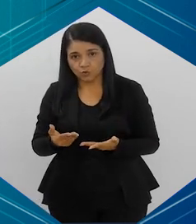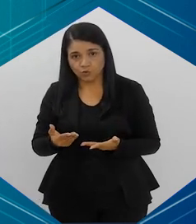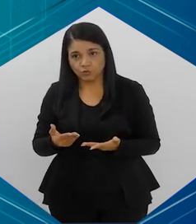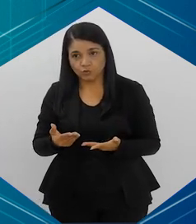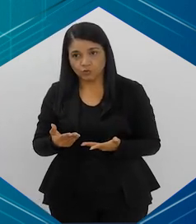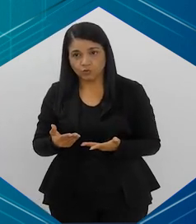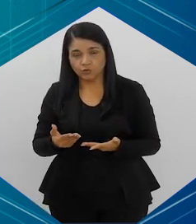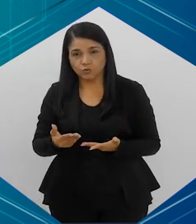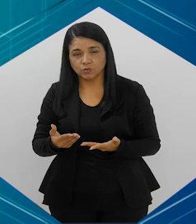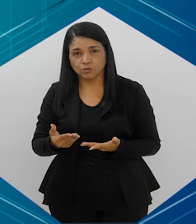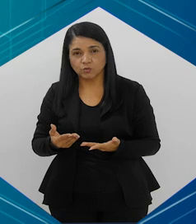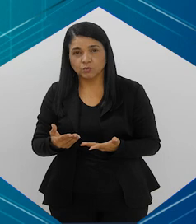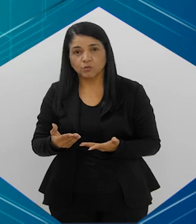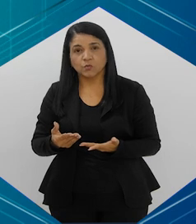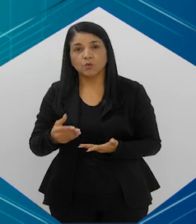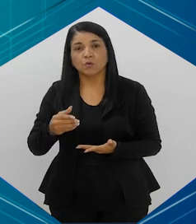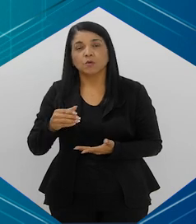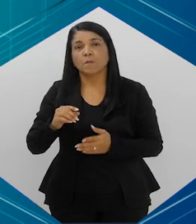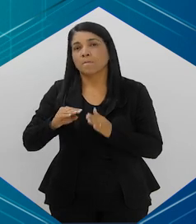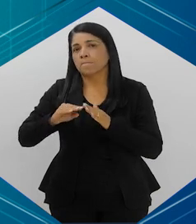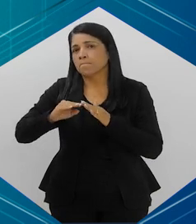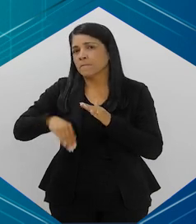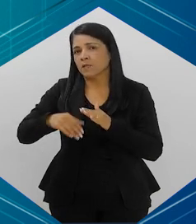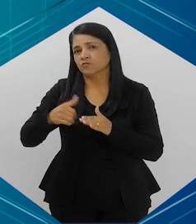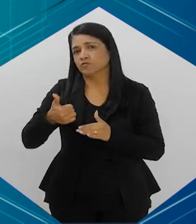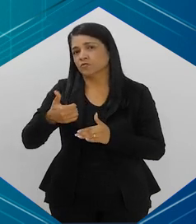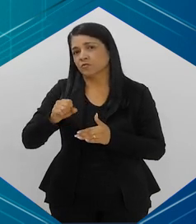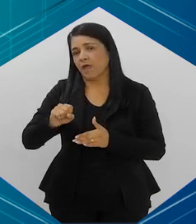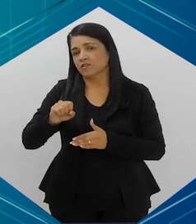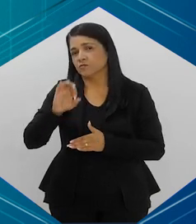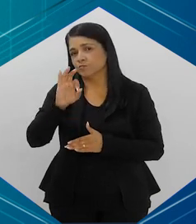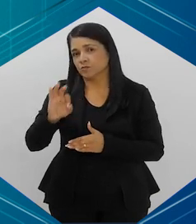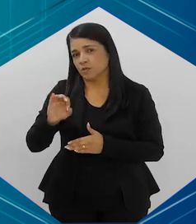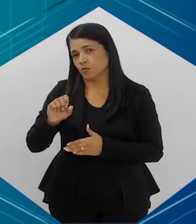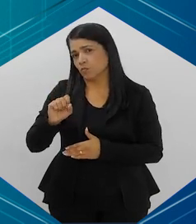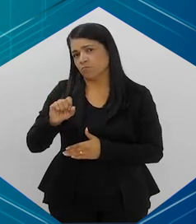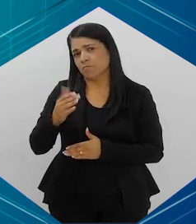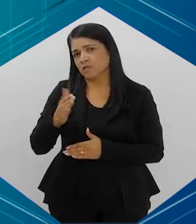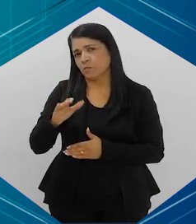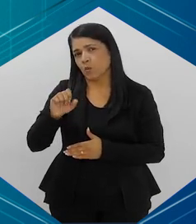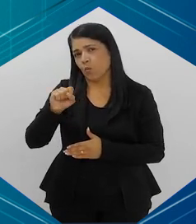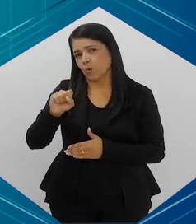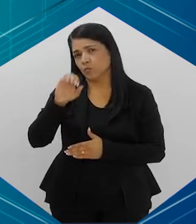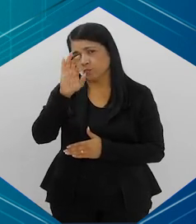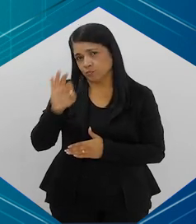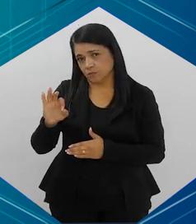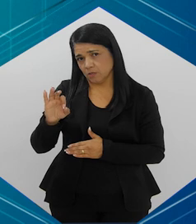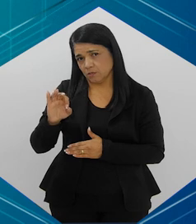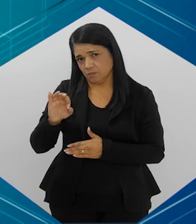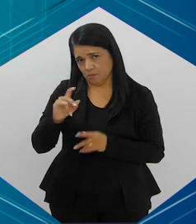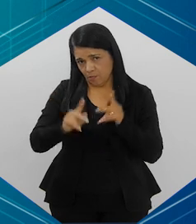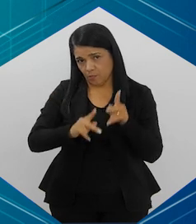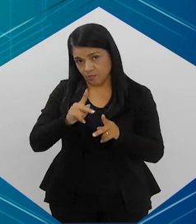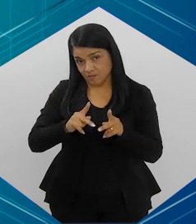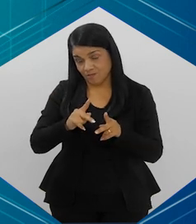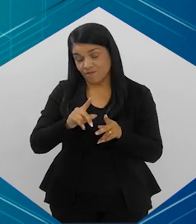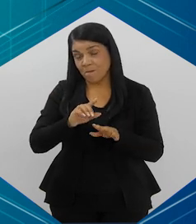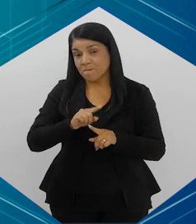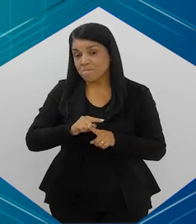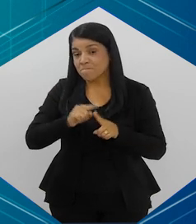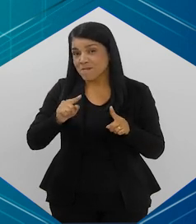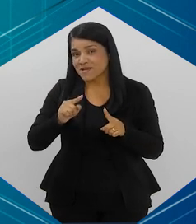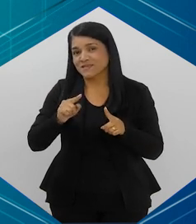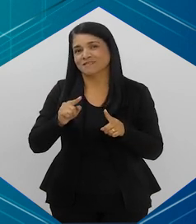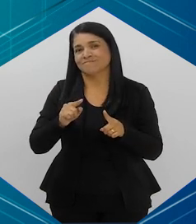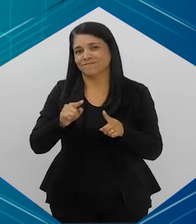hoje, algo menos do que 10%, em torno de 8% da população. Mesmo assim, isso